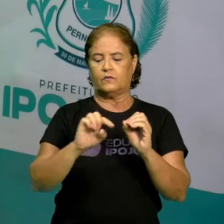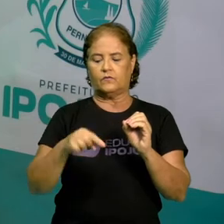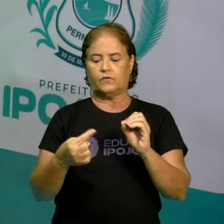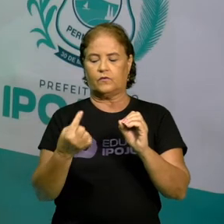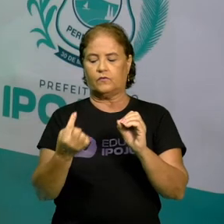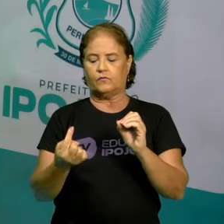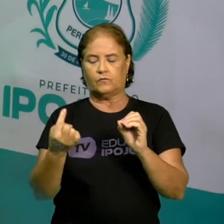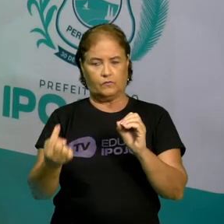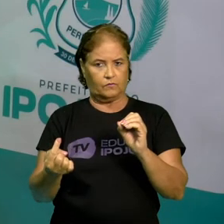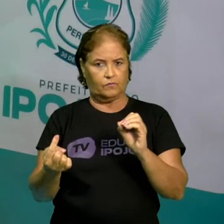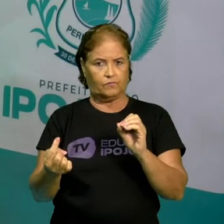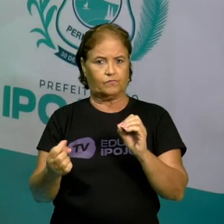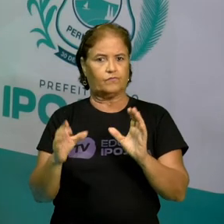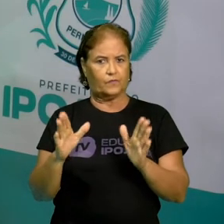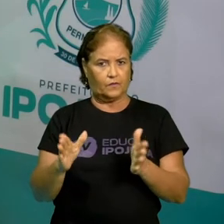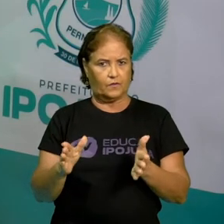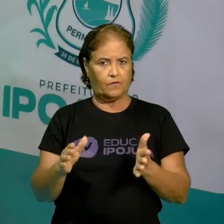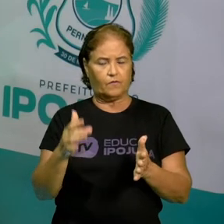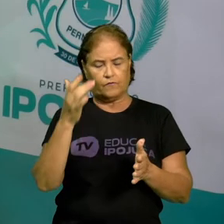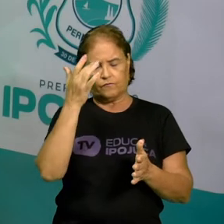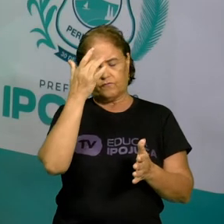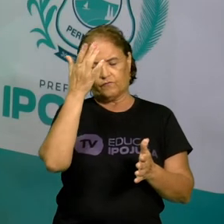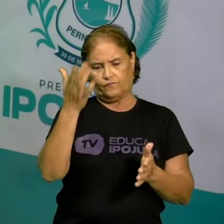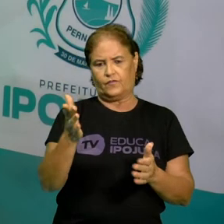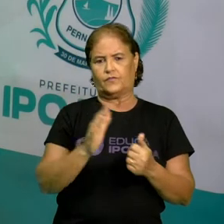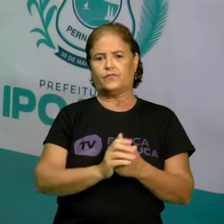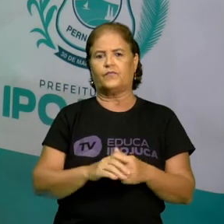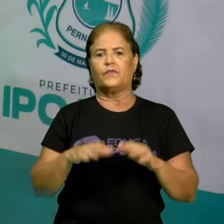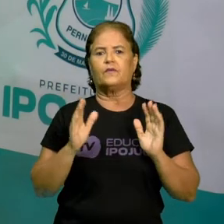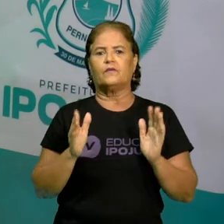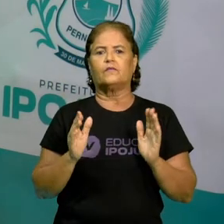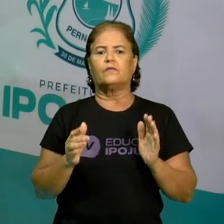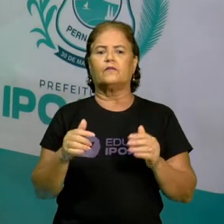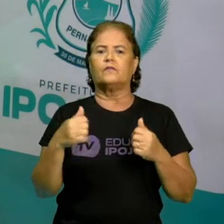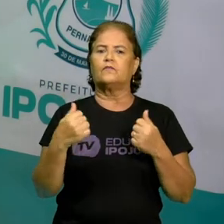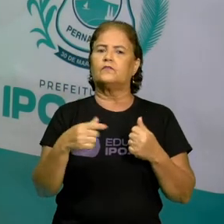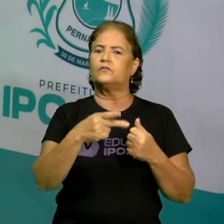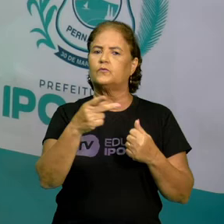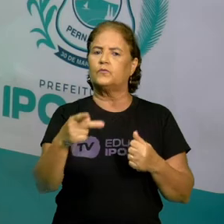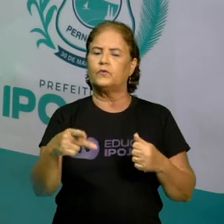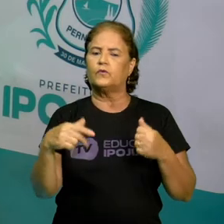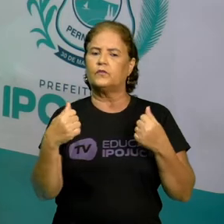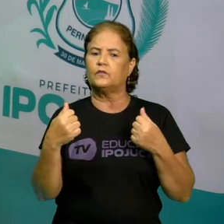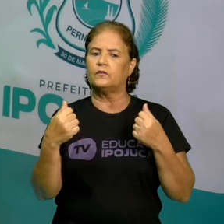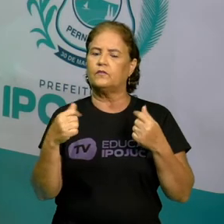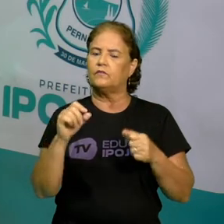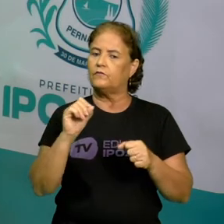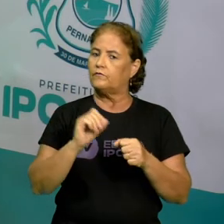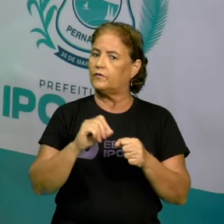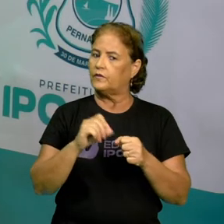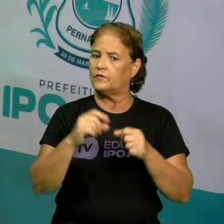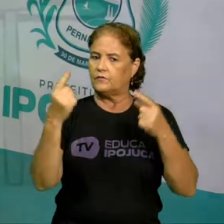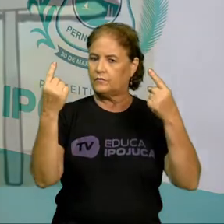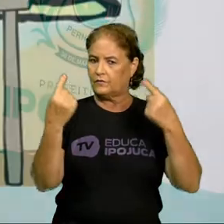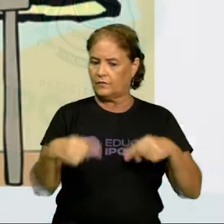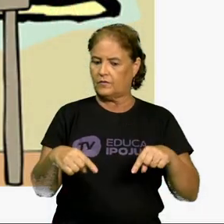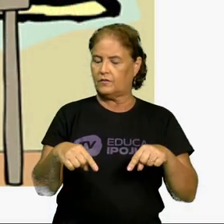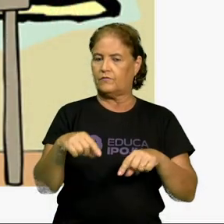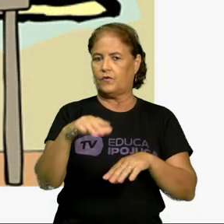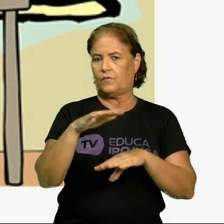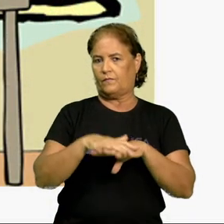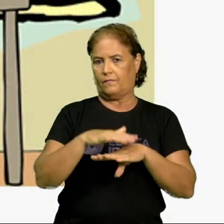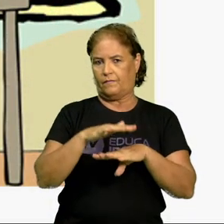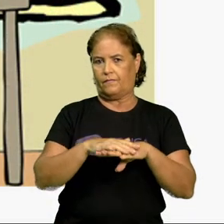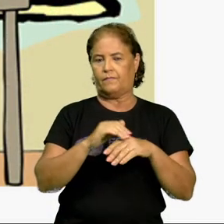Foi bem fácil, não foi? Então, você está preparado agora para o desafio matemático.